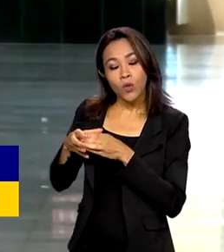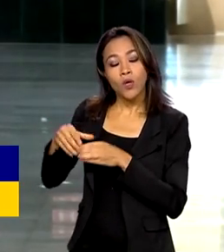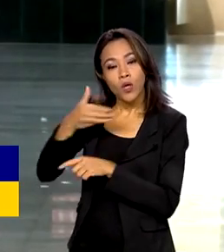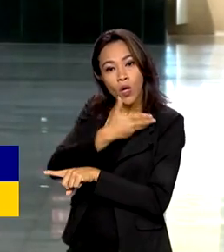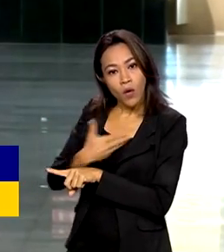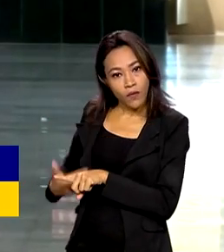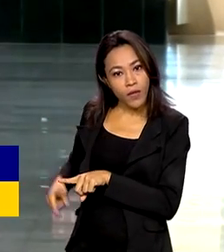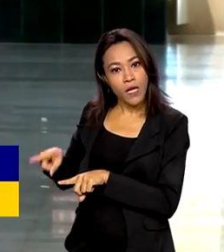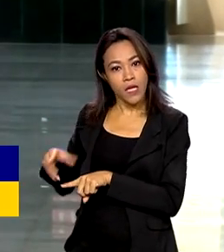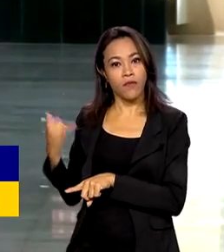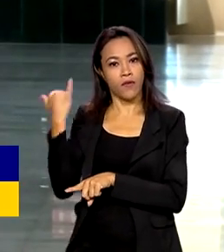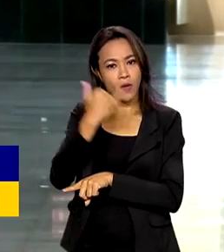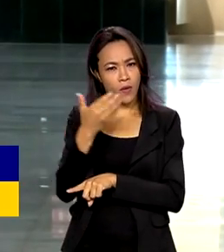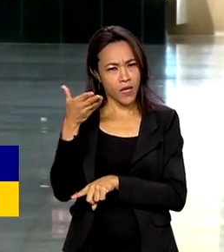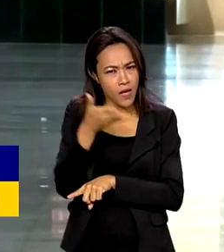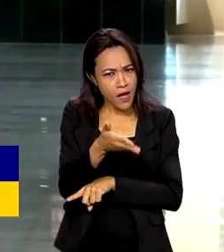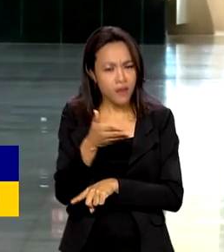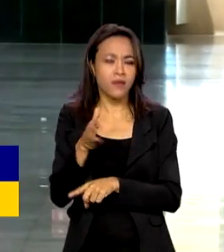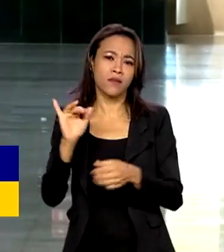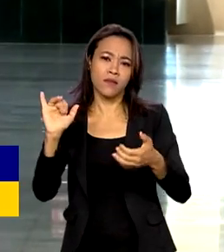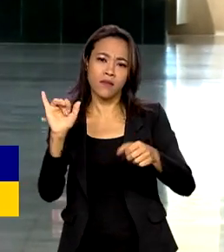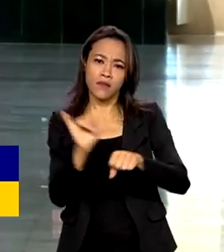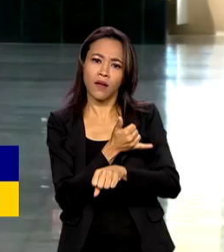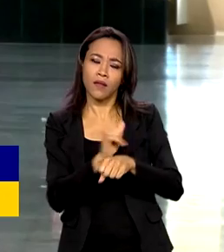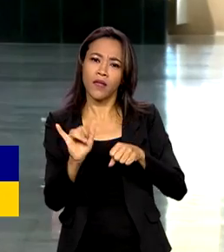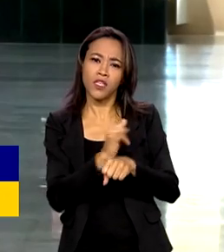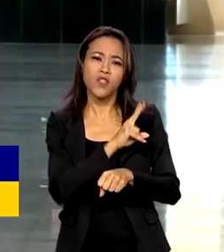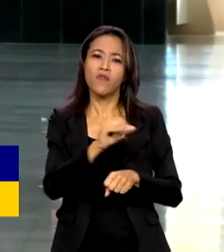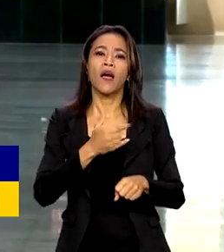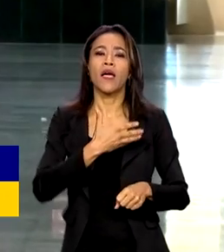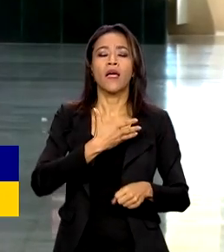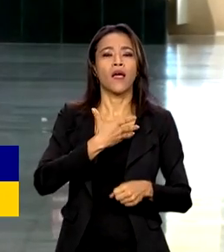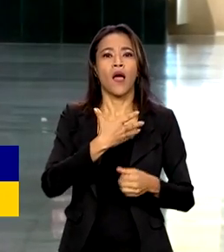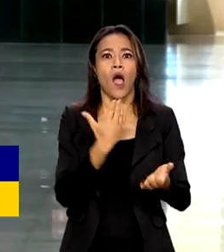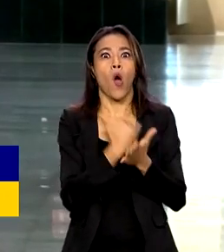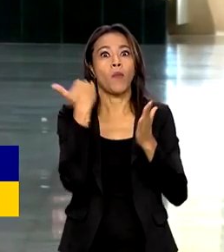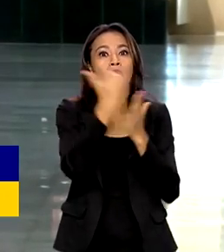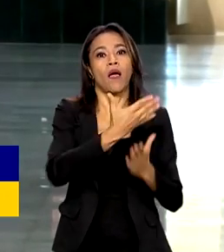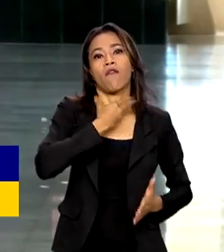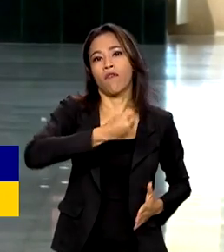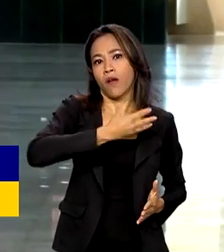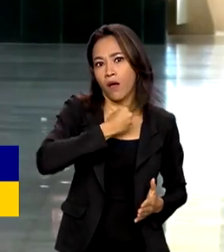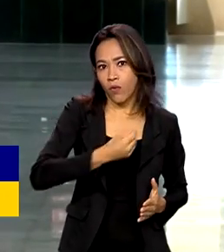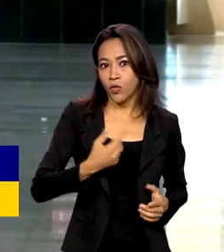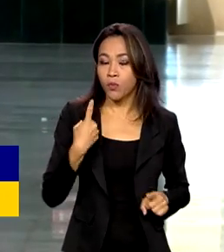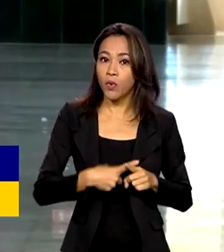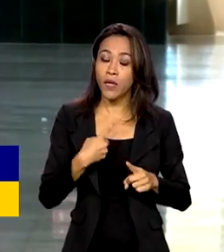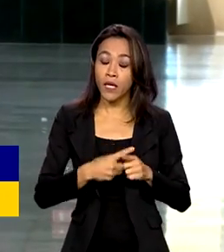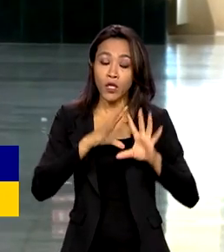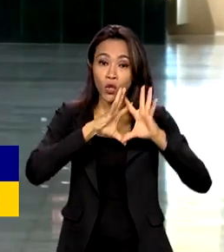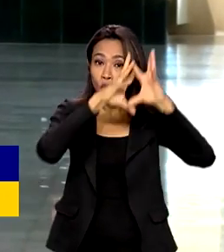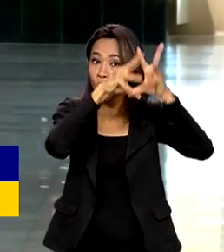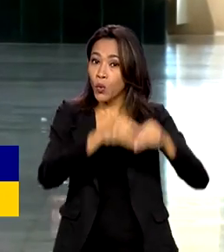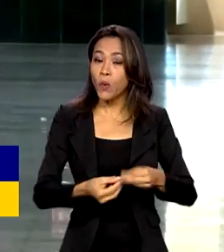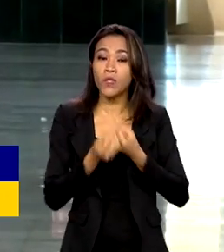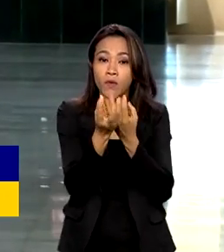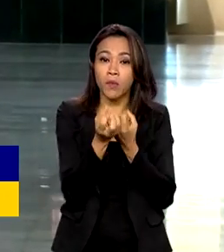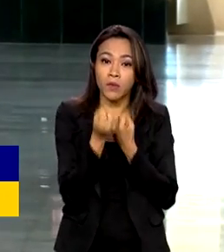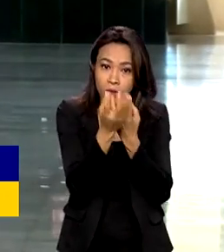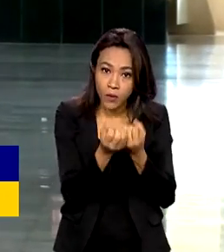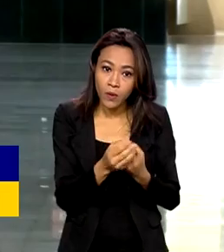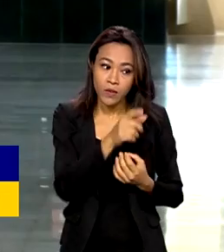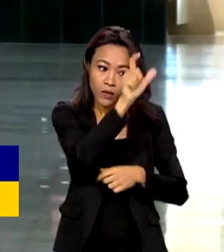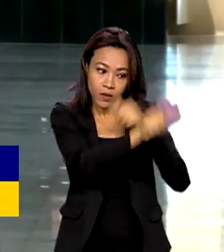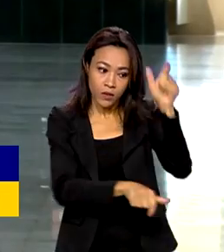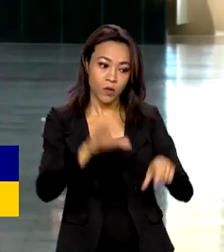essas medidas não vão aumentar a ocorrência de fraudes, já que todos os dados dos cidadãos continuam